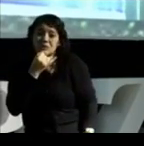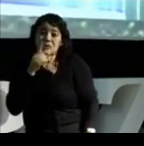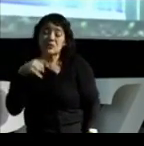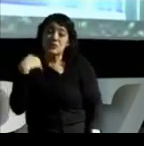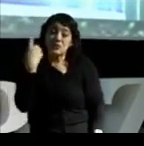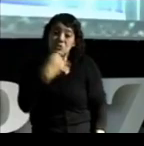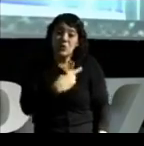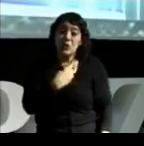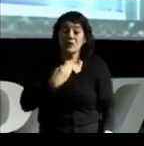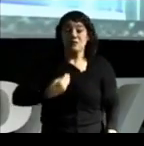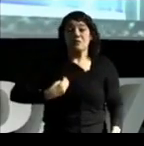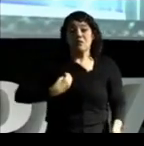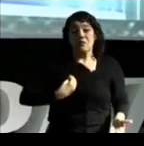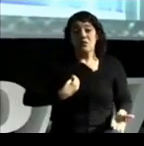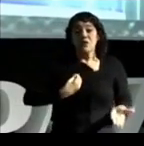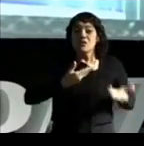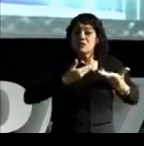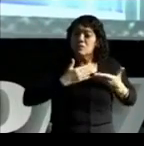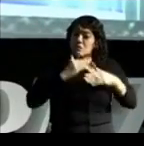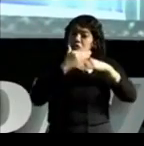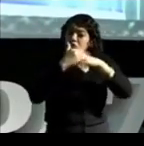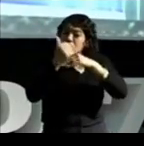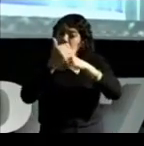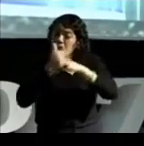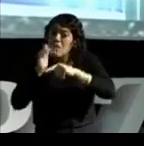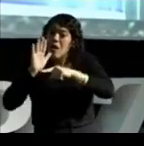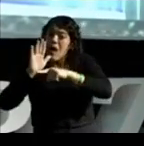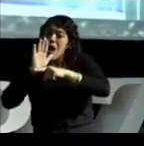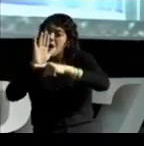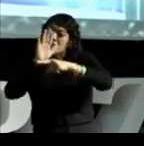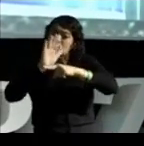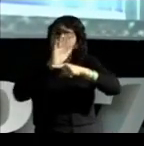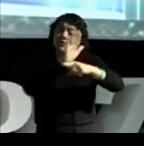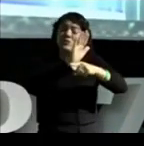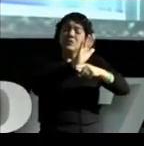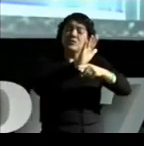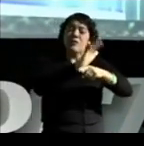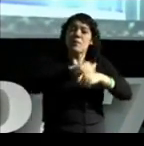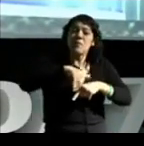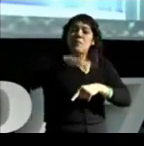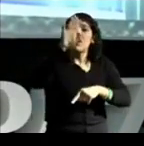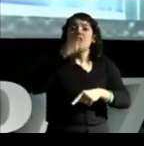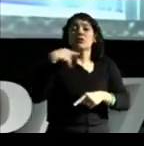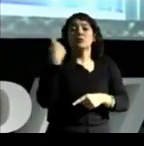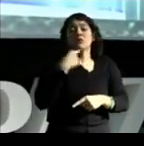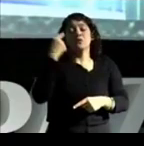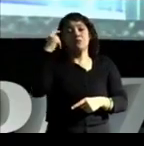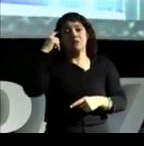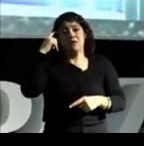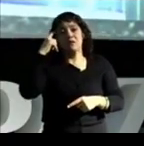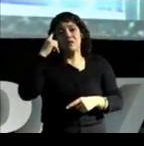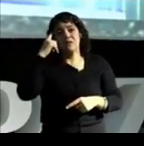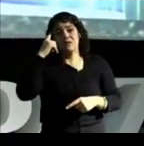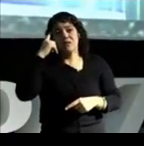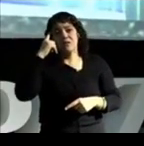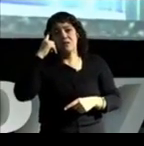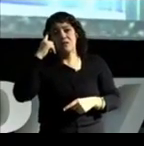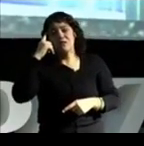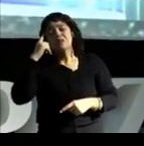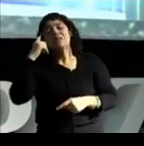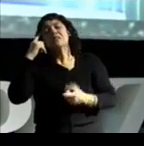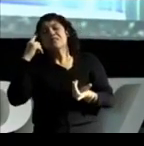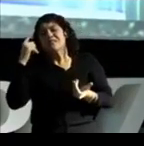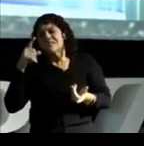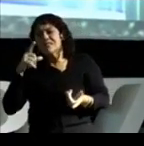para ajudar muito mais do que imaginamos. Com água, sim,